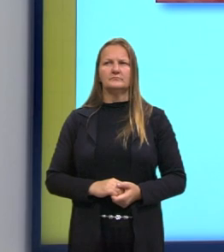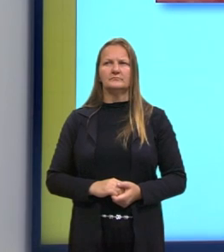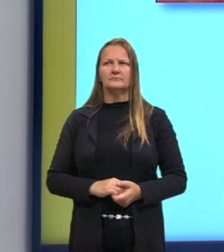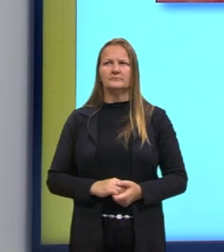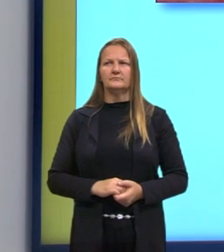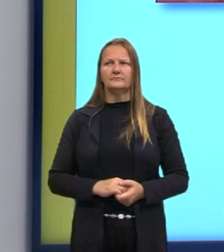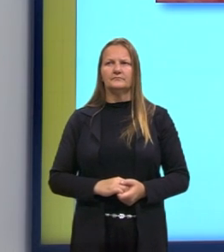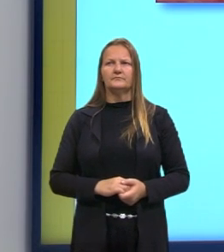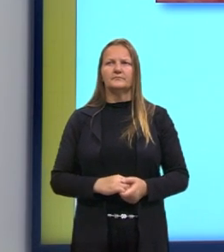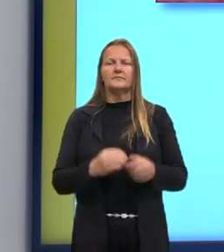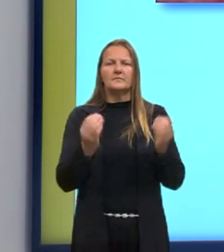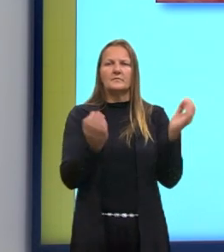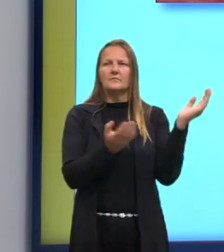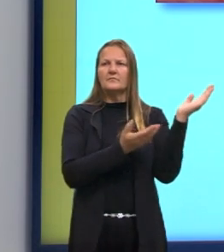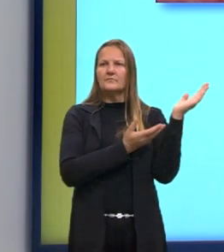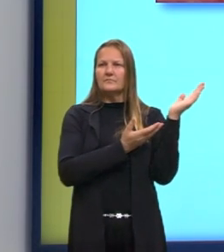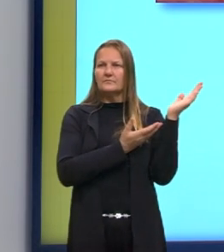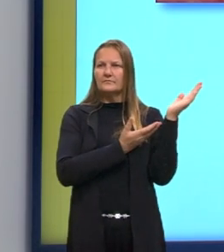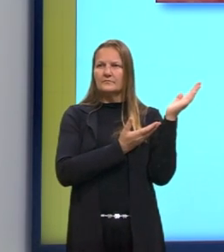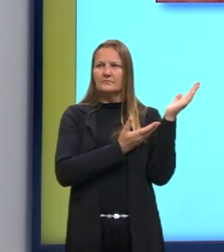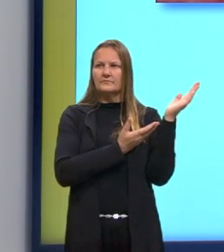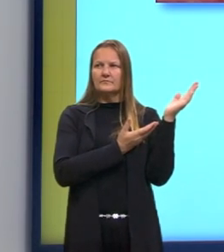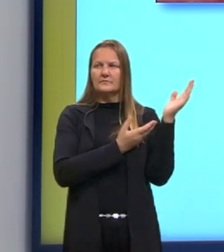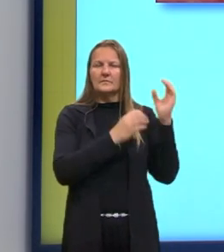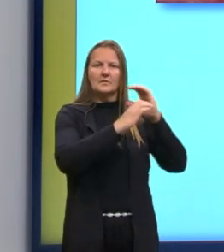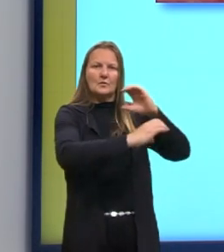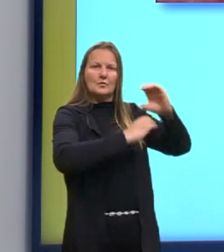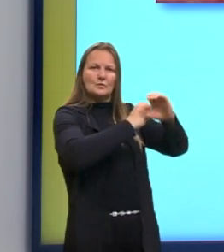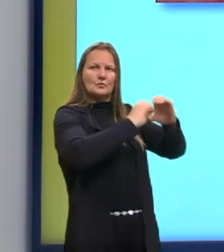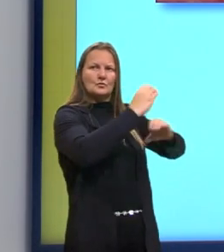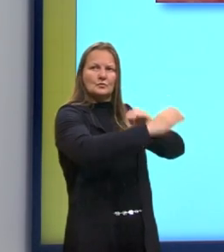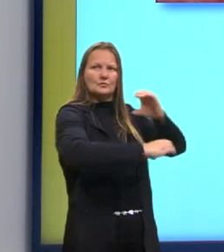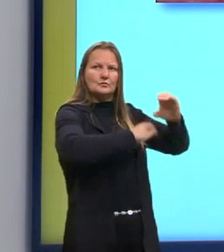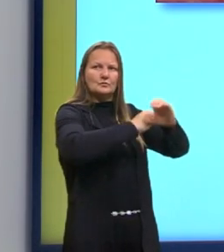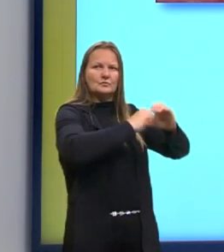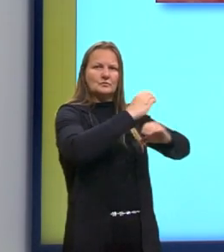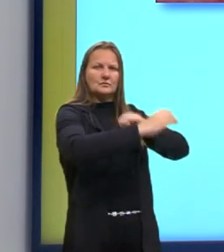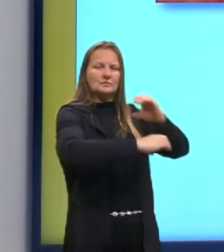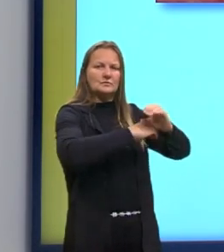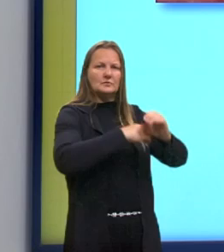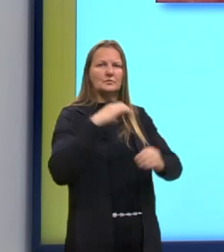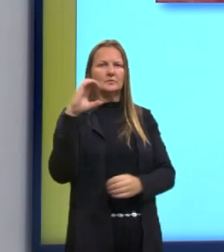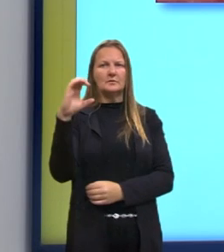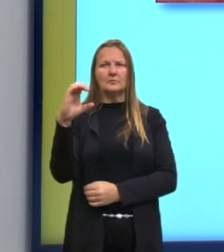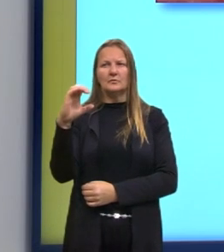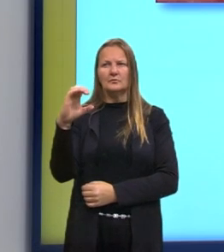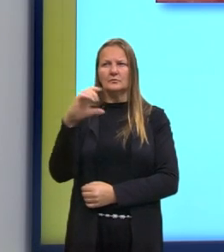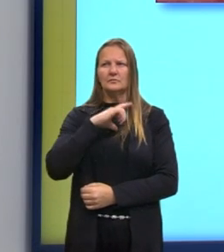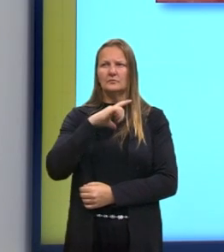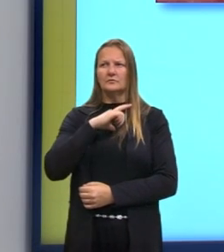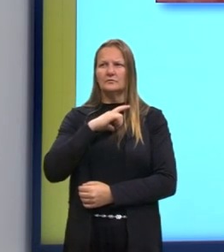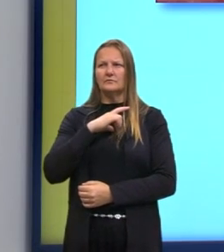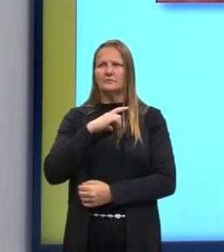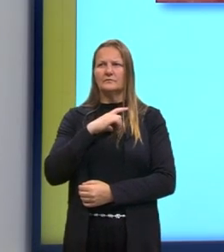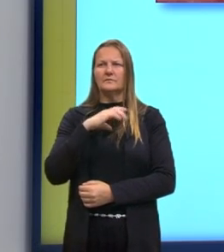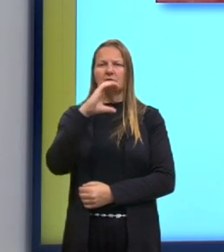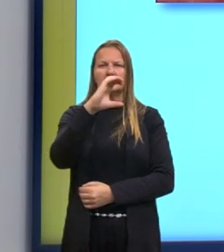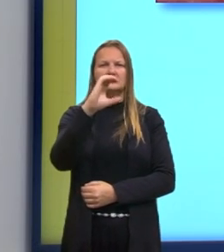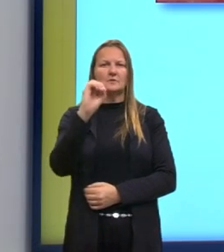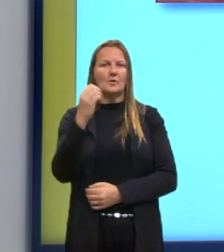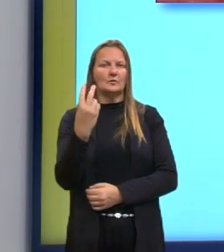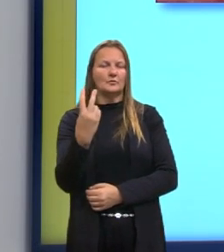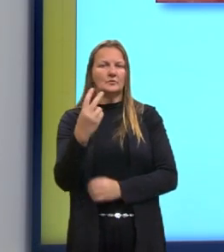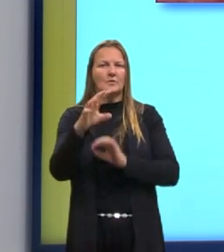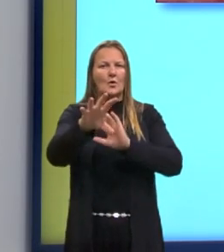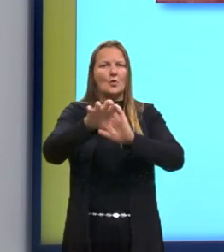Vamos ver aqui um pouquinho do ciclo do carbono, através dessas imagens. Então, o carbono, o dióxido de carbono, ele é